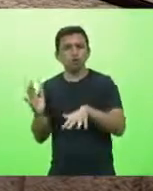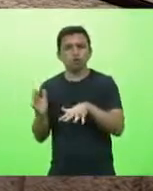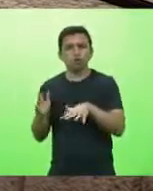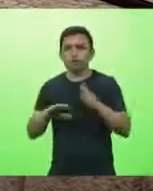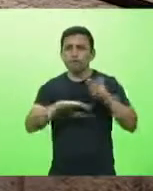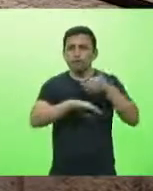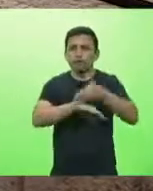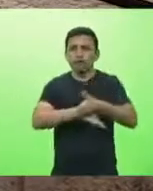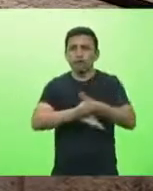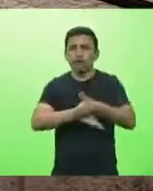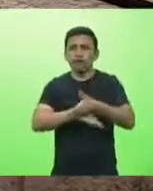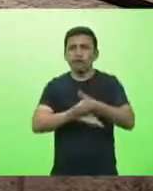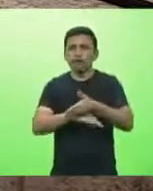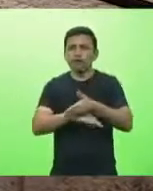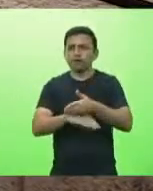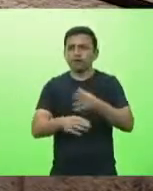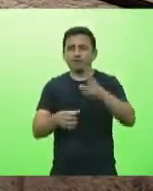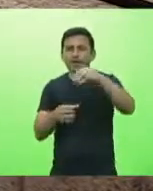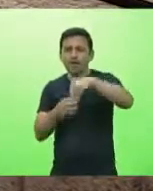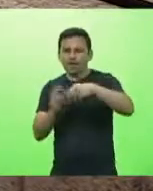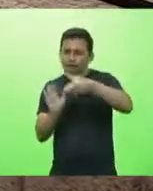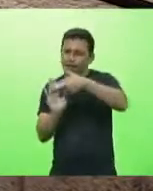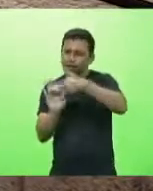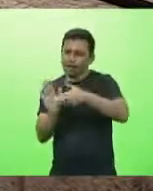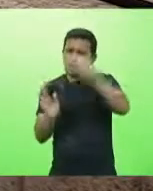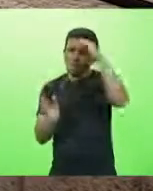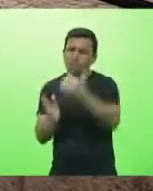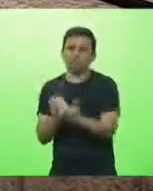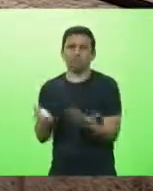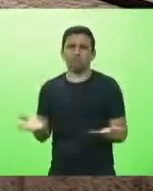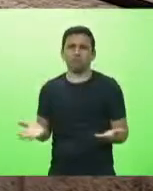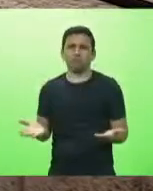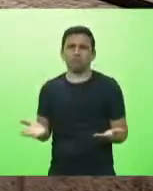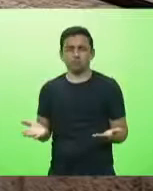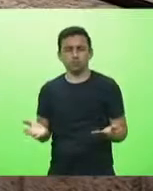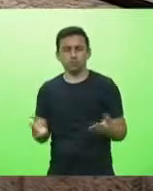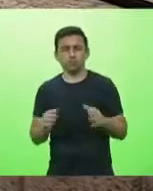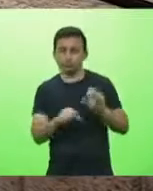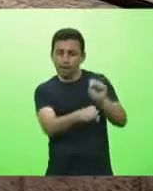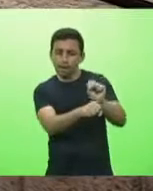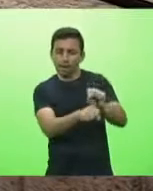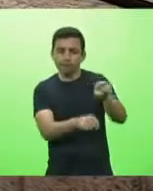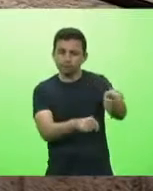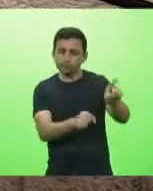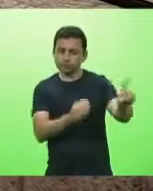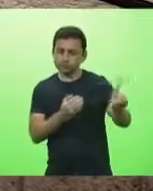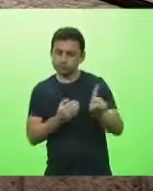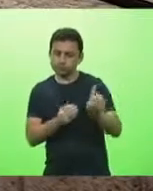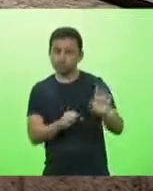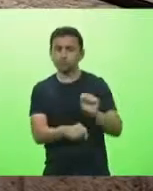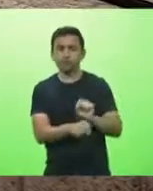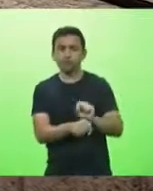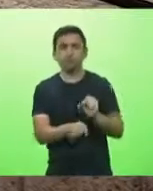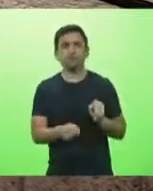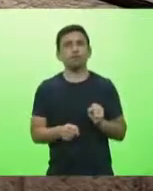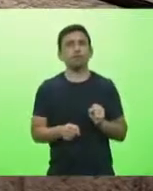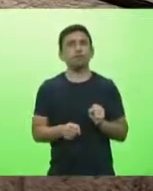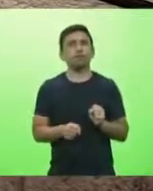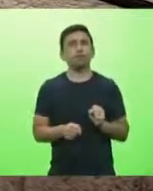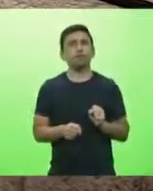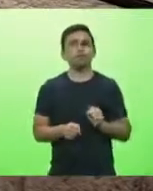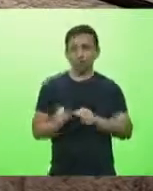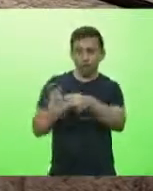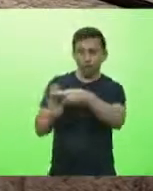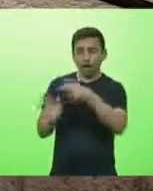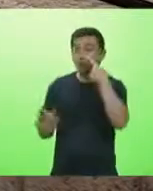lojas no comércio todo mundo dentro do regramento todo mundo diz não espera a sua vez para entrar não não pode espera aí é regramento